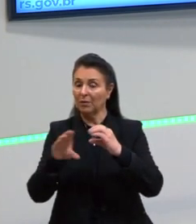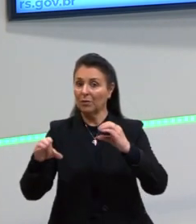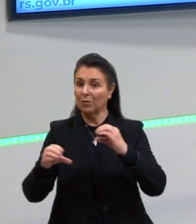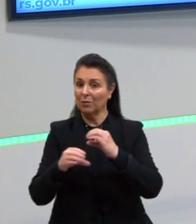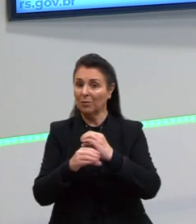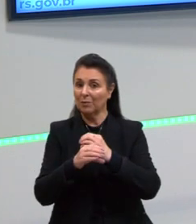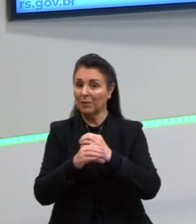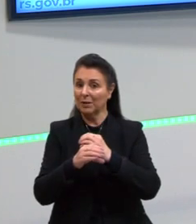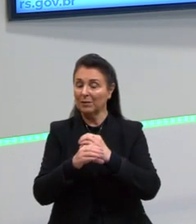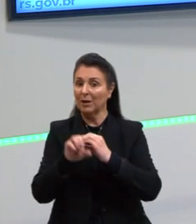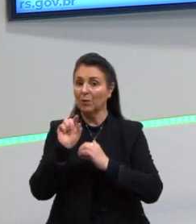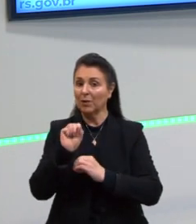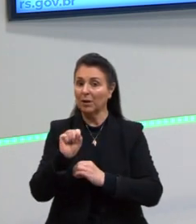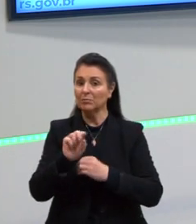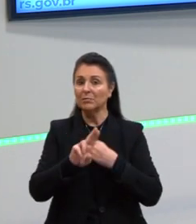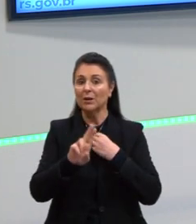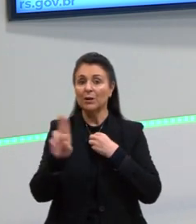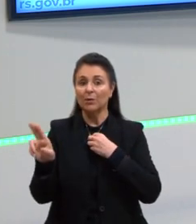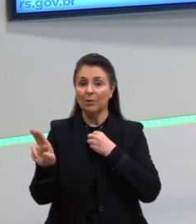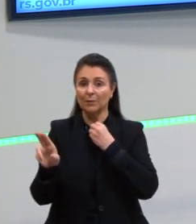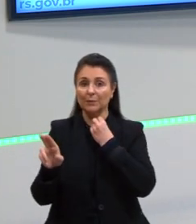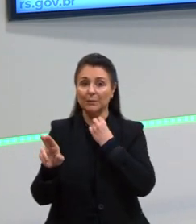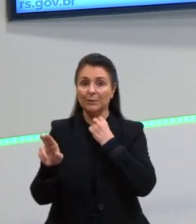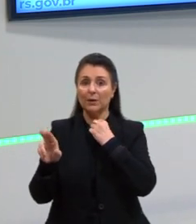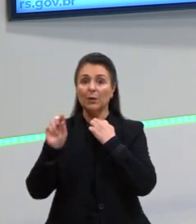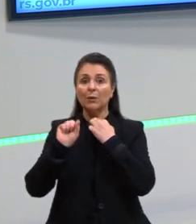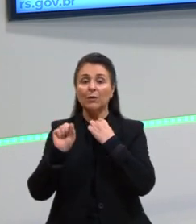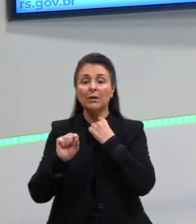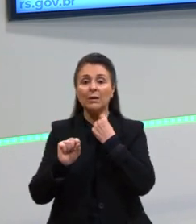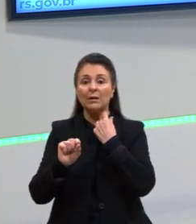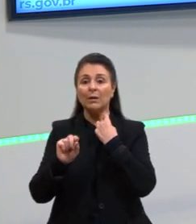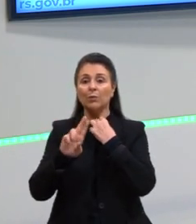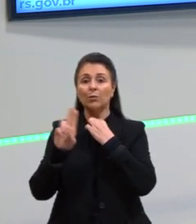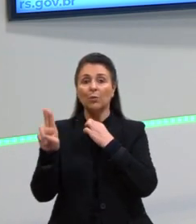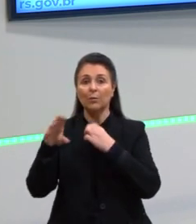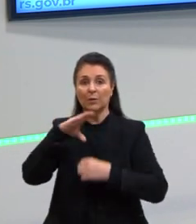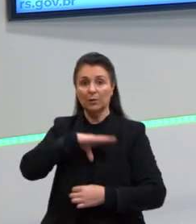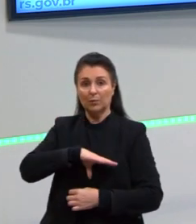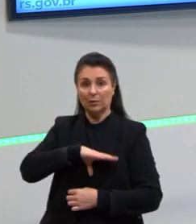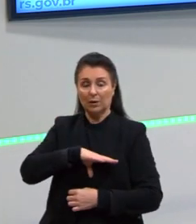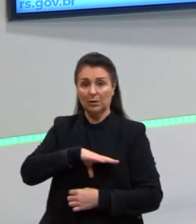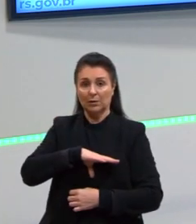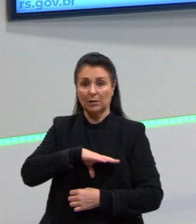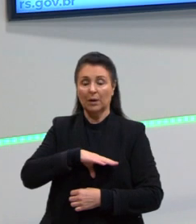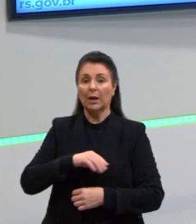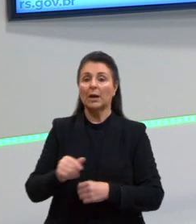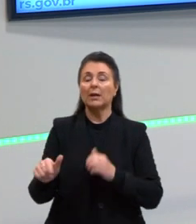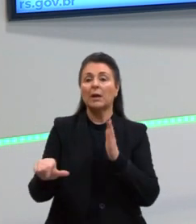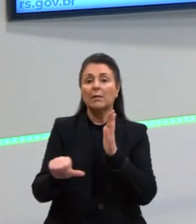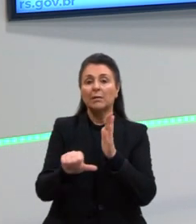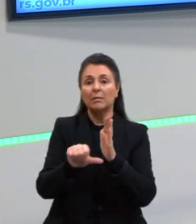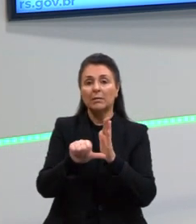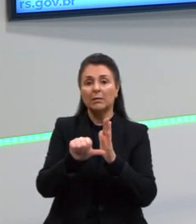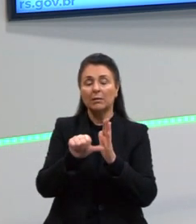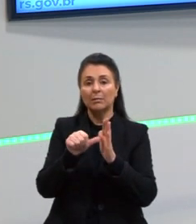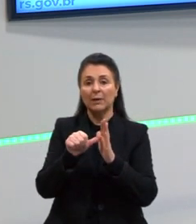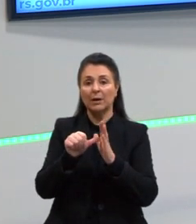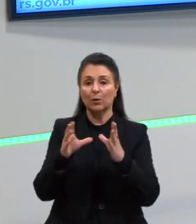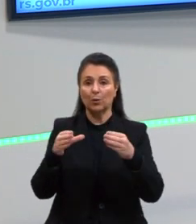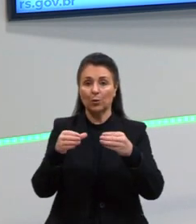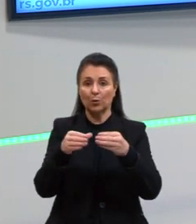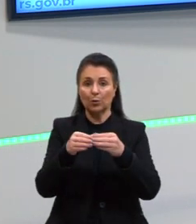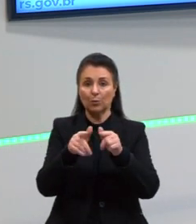Nomes. O que a gente chama de nomes em língua portuguesa? Primeira classe gramatical que pode receber esse rótulo